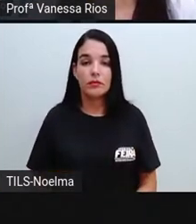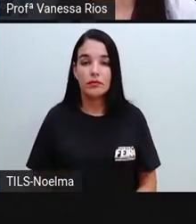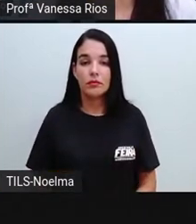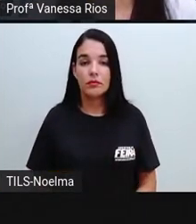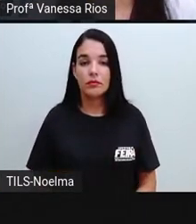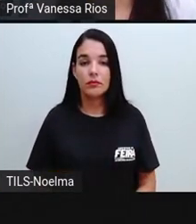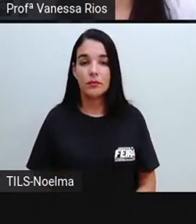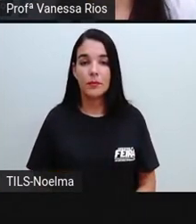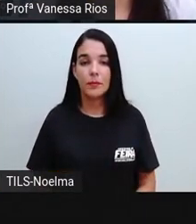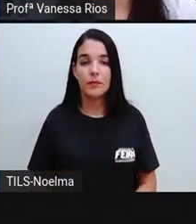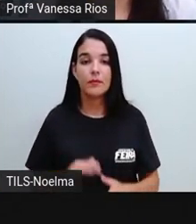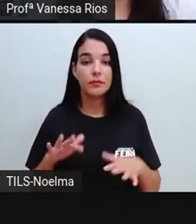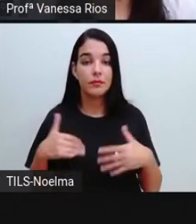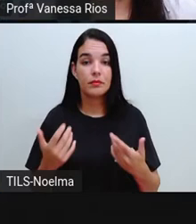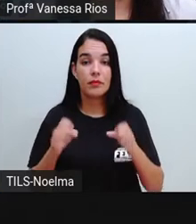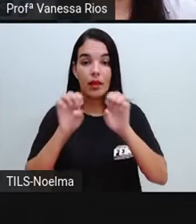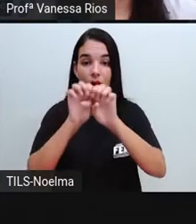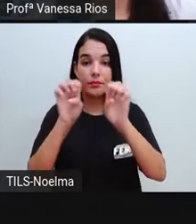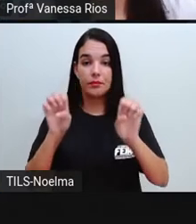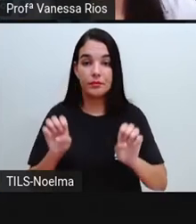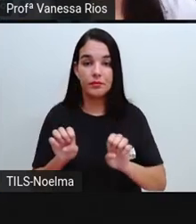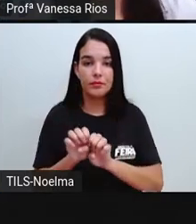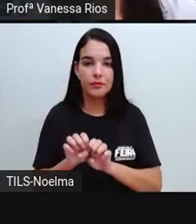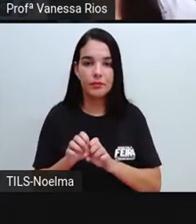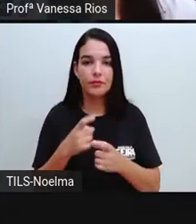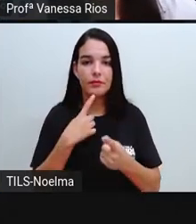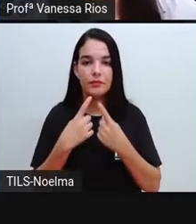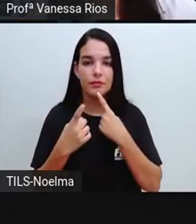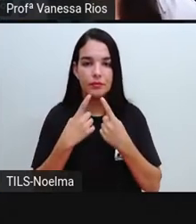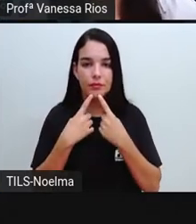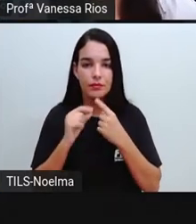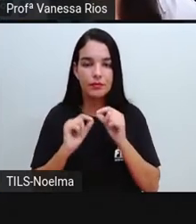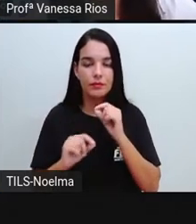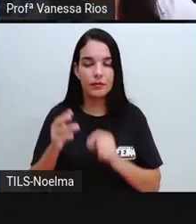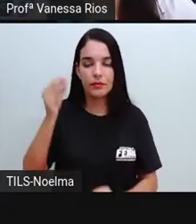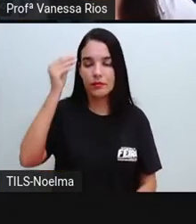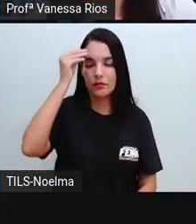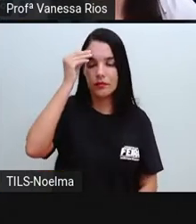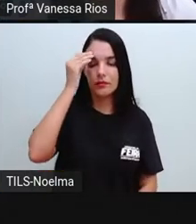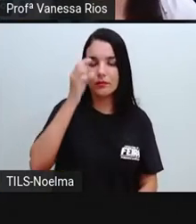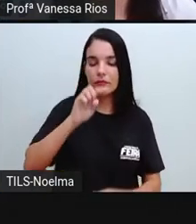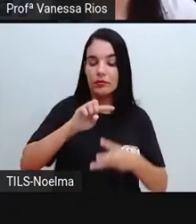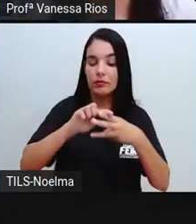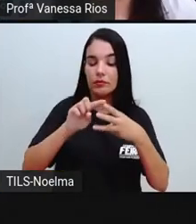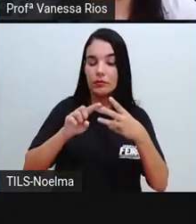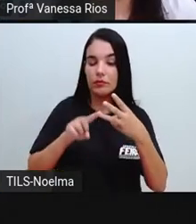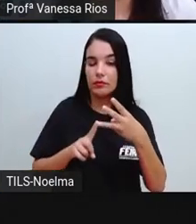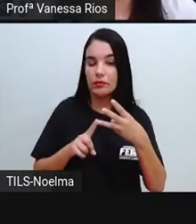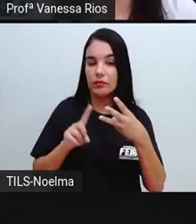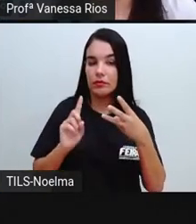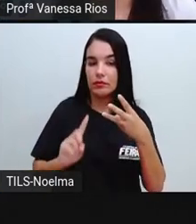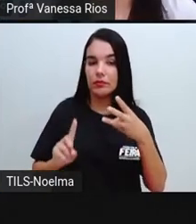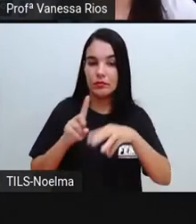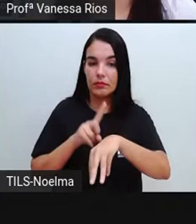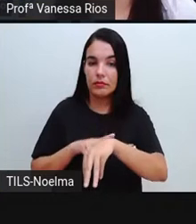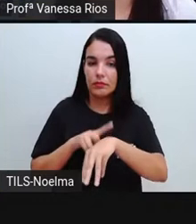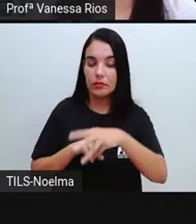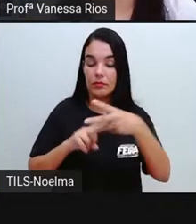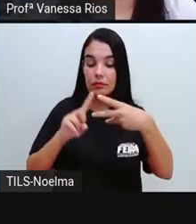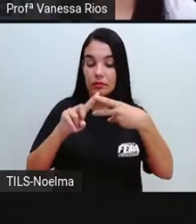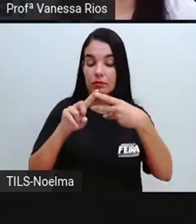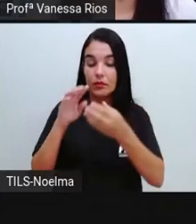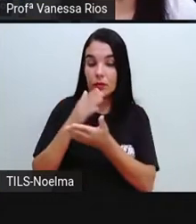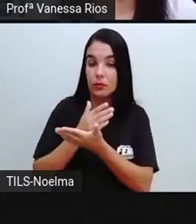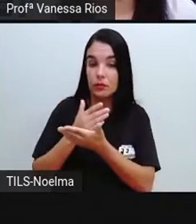E aí, quanto à sua estrutura, a estrutura da entrevista compreende aí três momentos. Vai ter uma